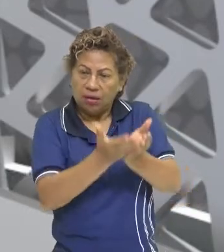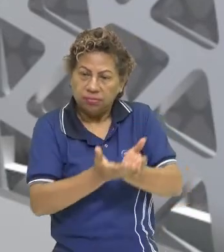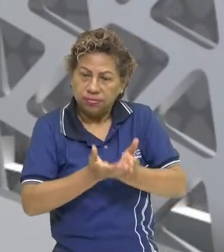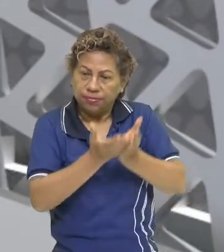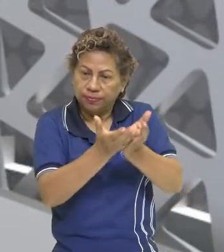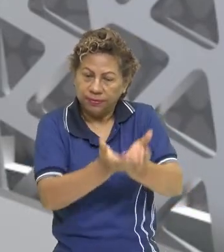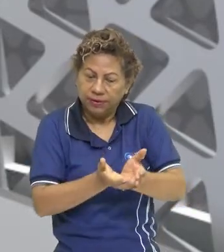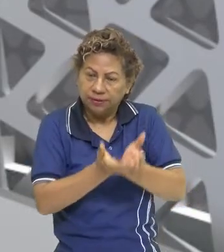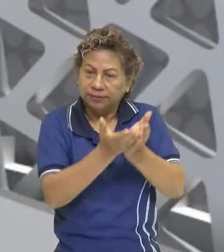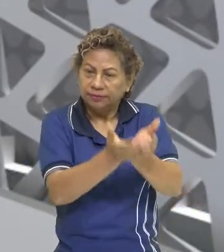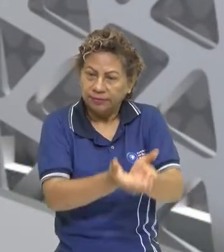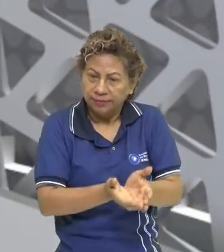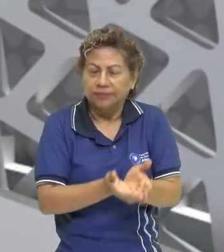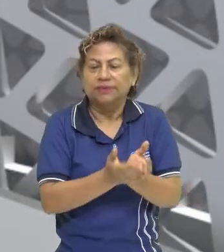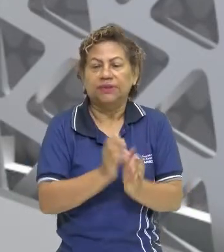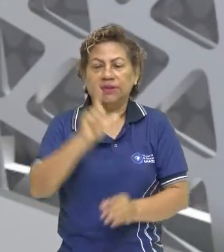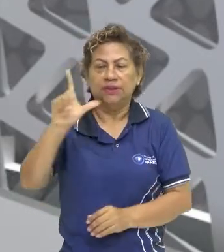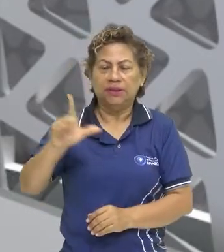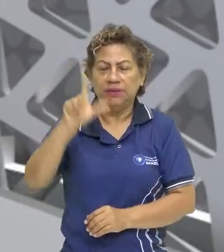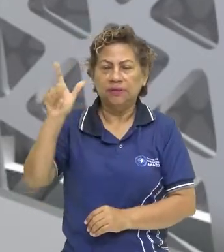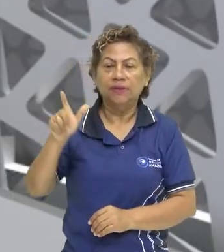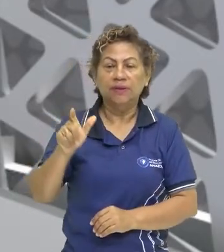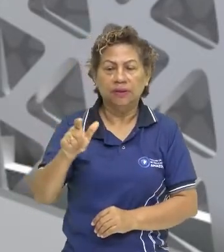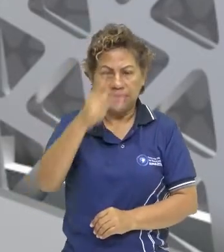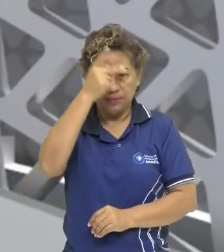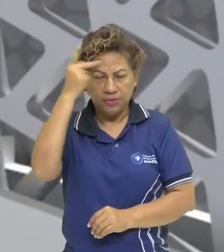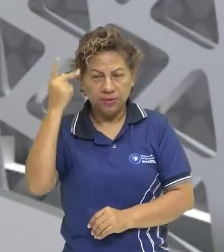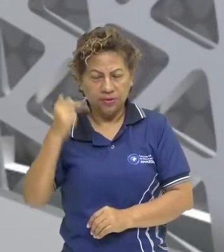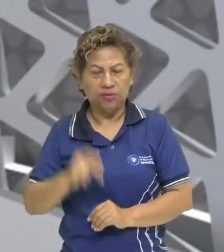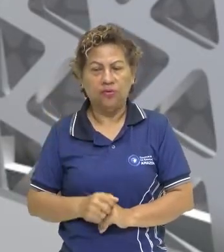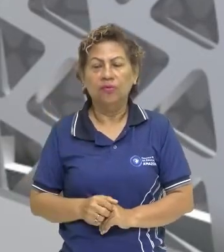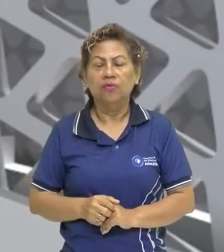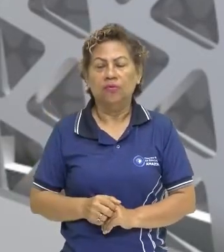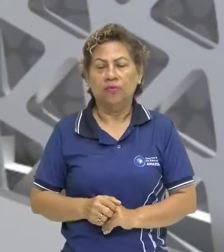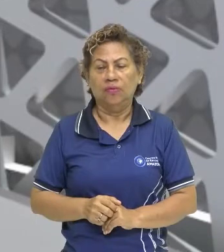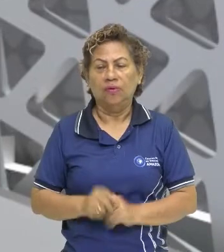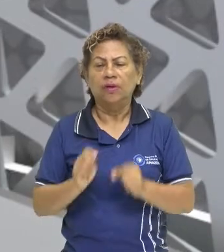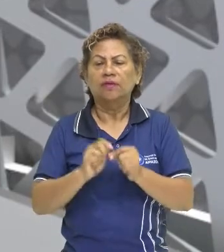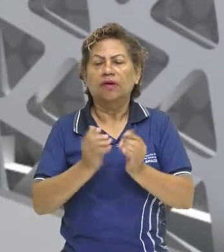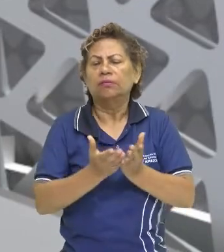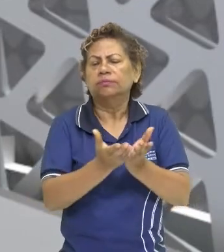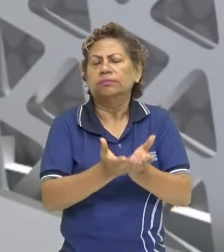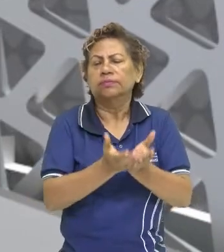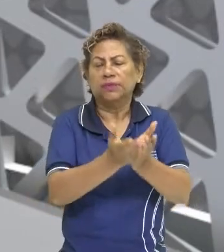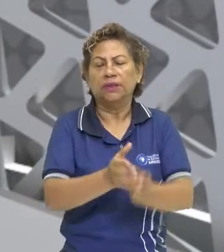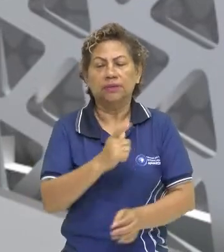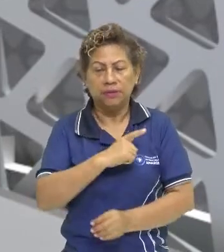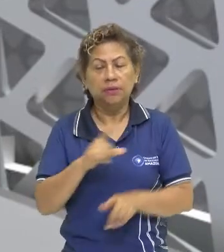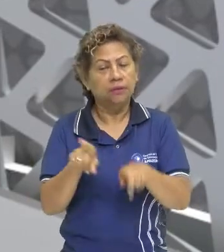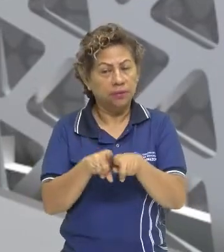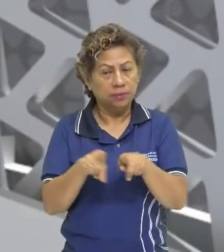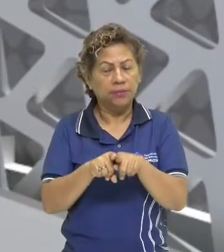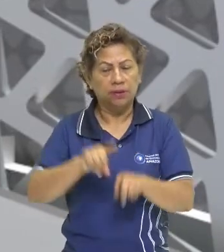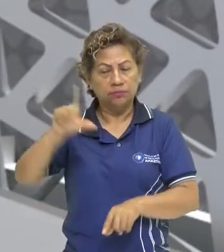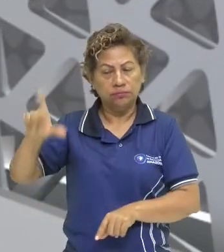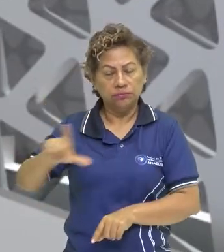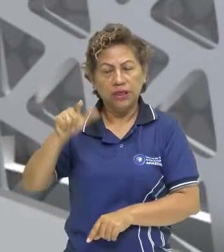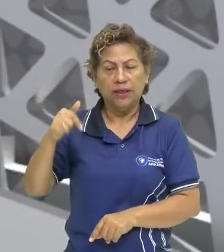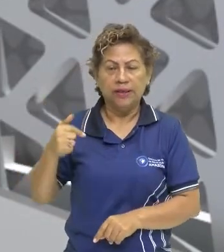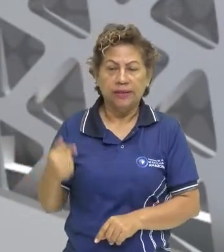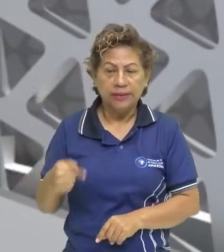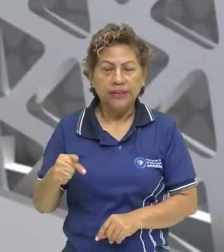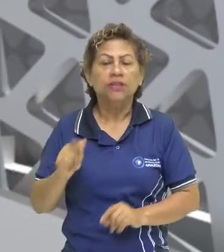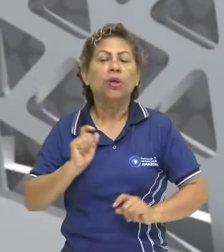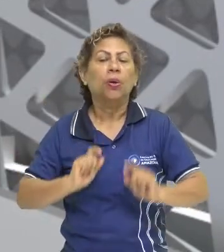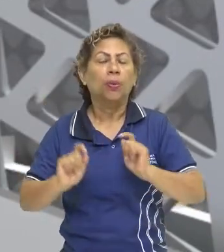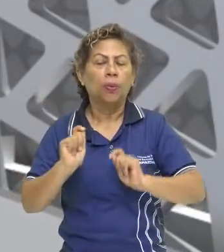literatura dos viajantes. Mas nós tivemos também um segundo aspecto dessa literatura quentista, que se dá exatamente